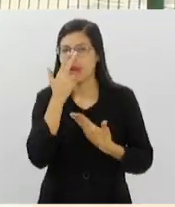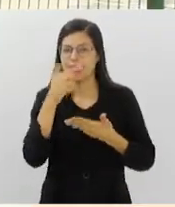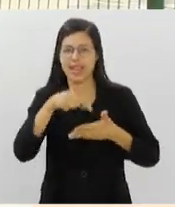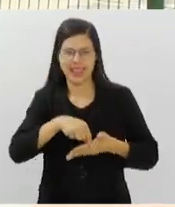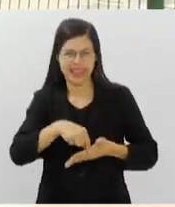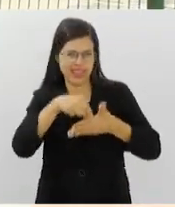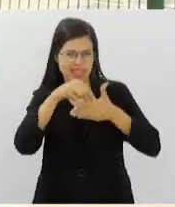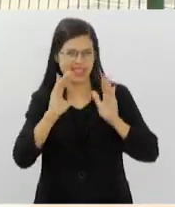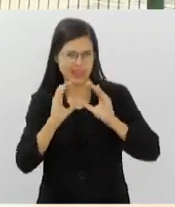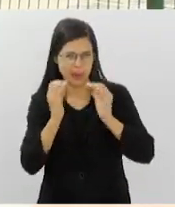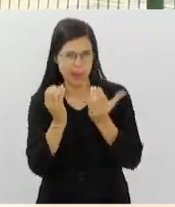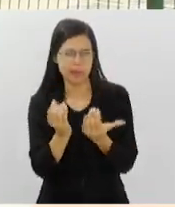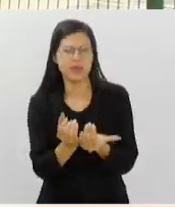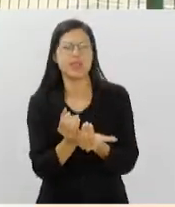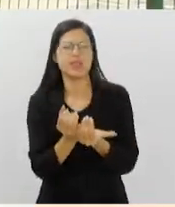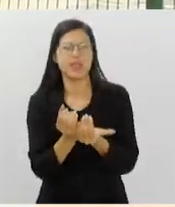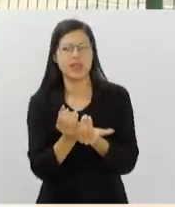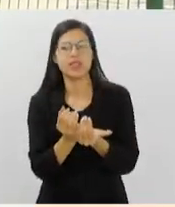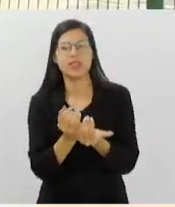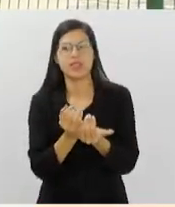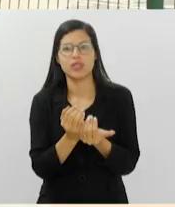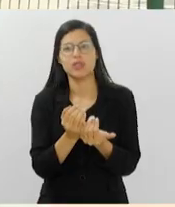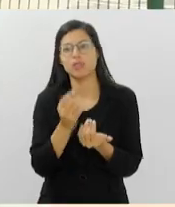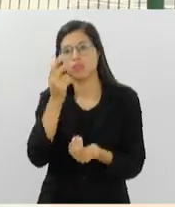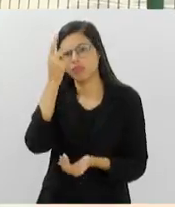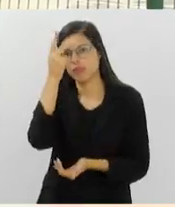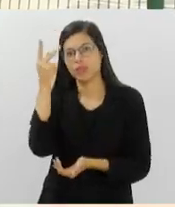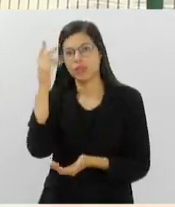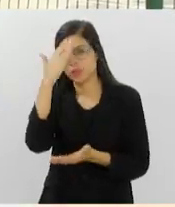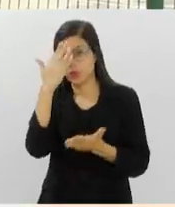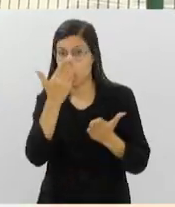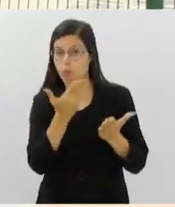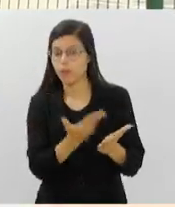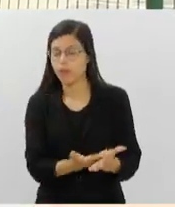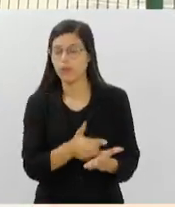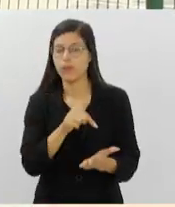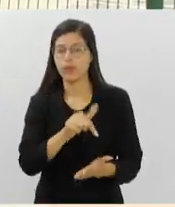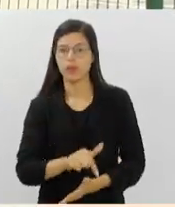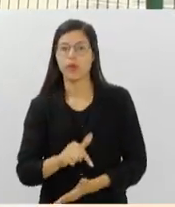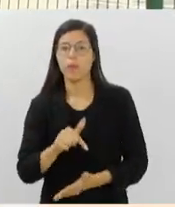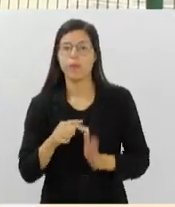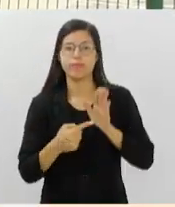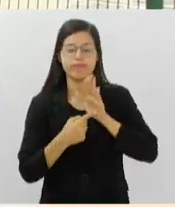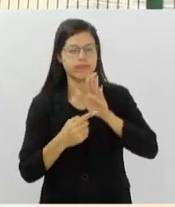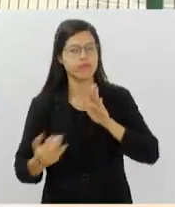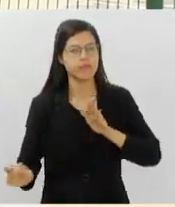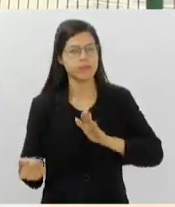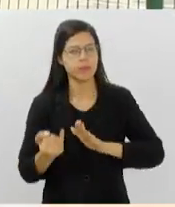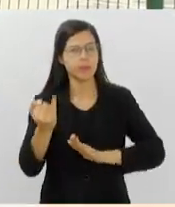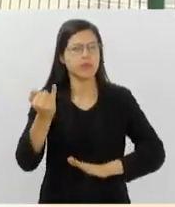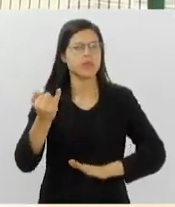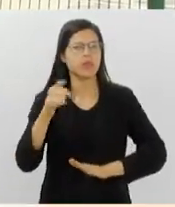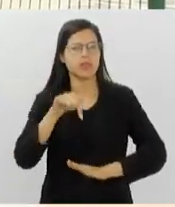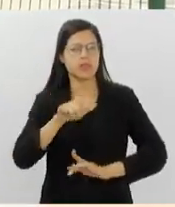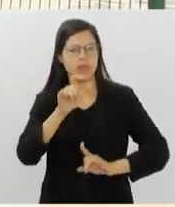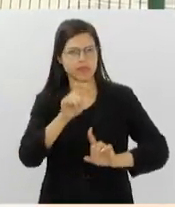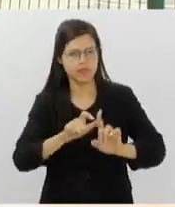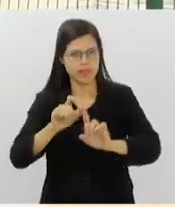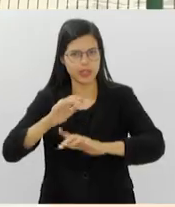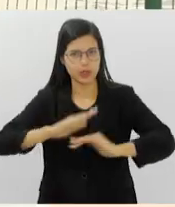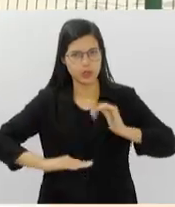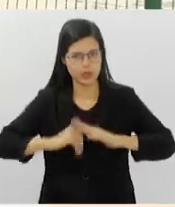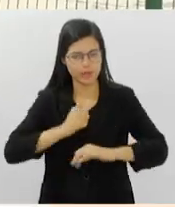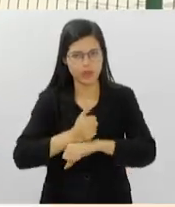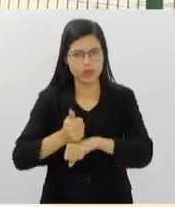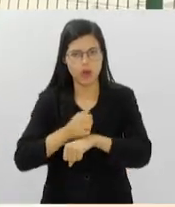né? Como pessoas com quem as comunidades confiam. Então, reconhecendo a importância desses agentes para levar uma